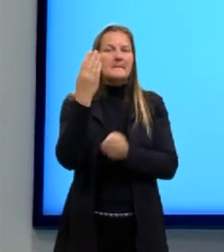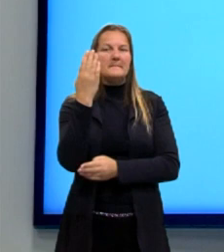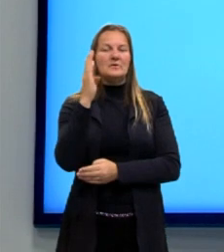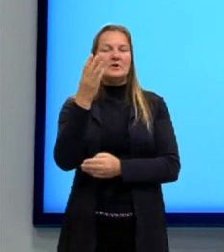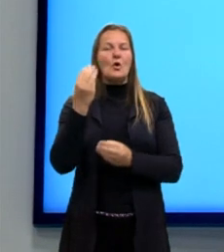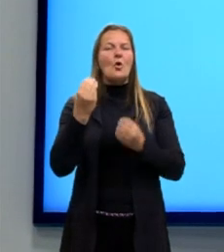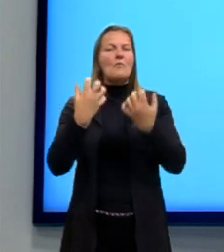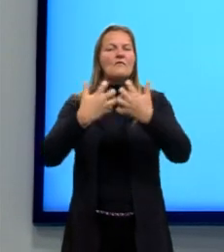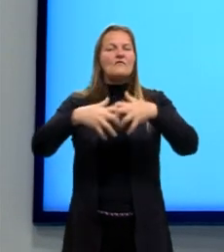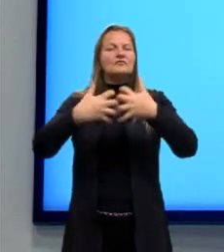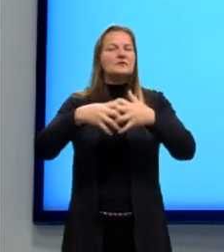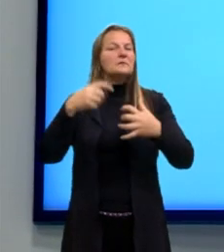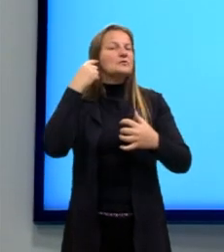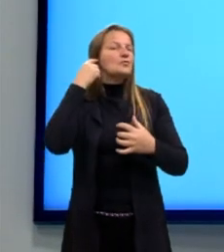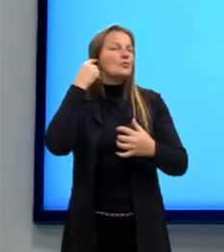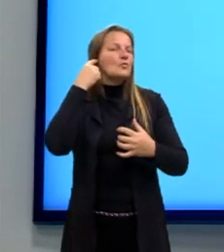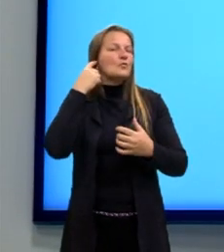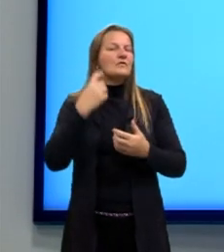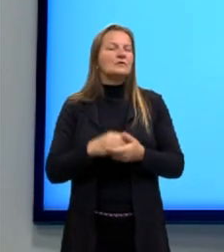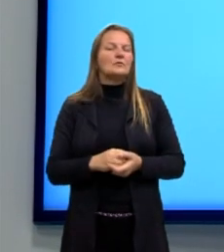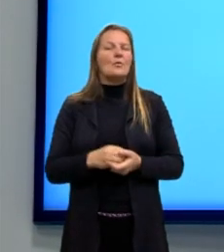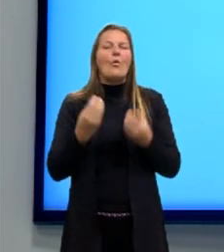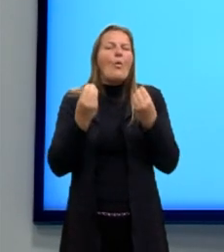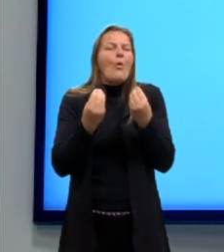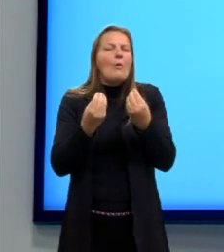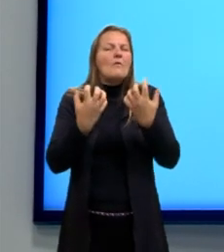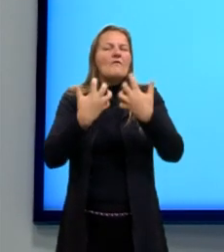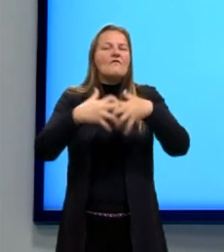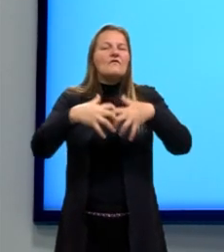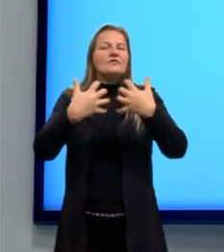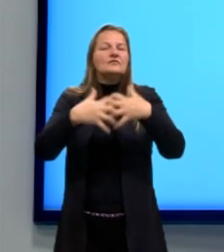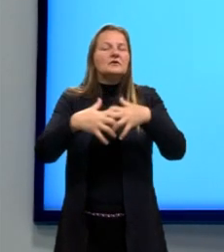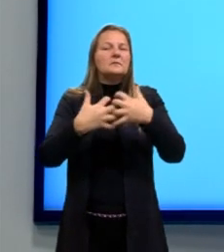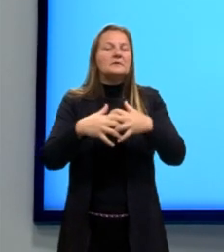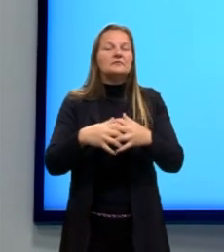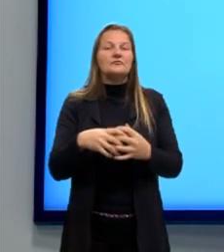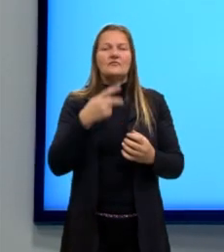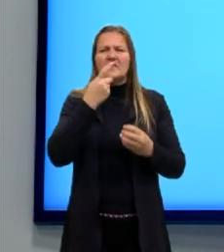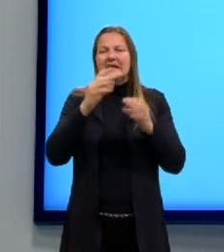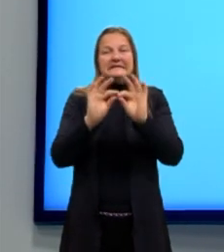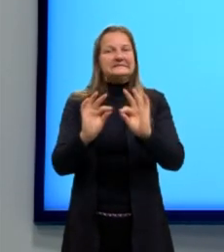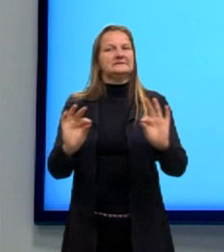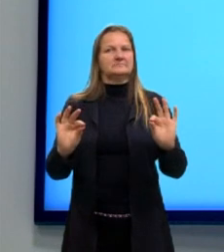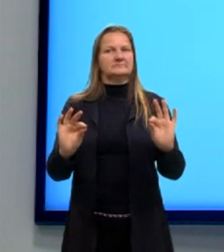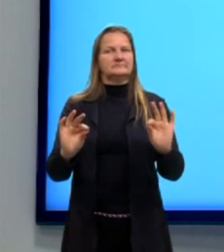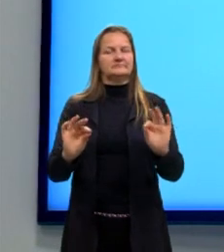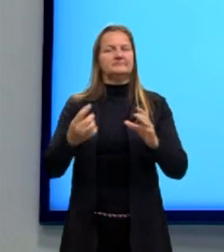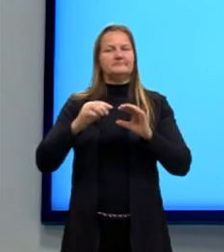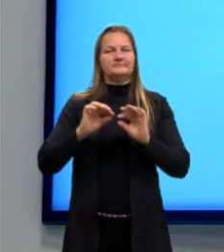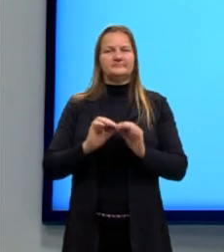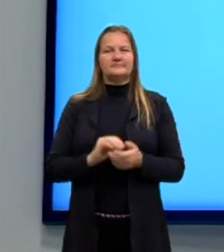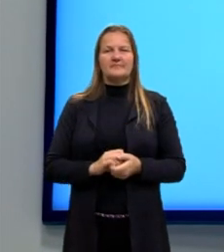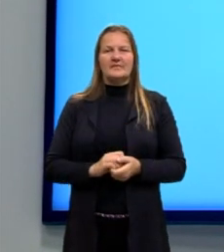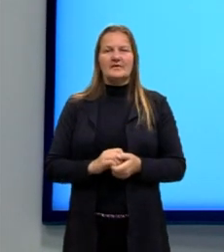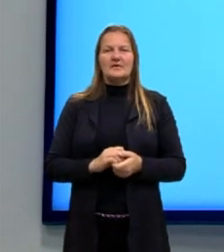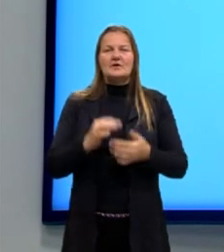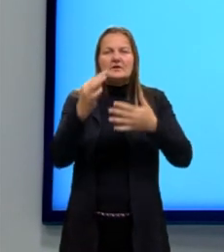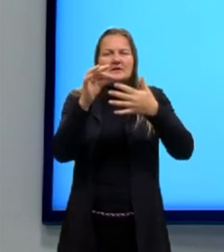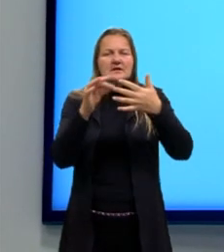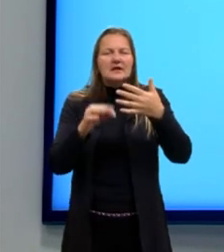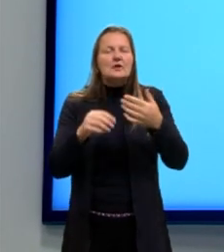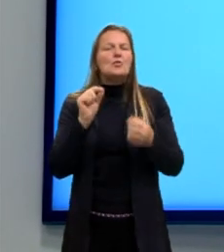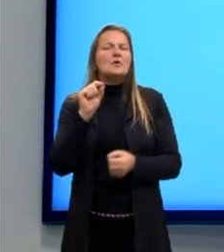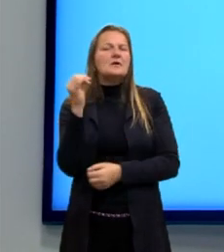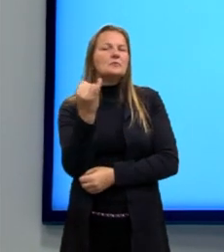como que funciona o ouvido, né? Mas a gente sempre fala de uma forma bem mais simplificada, né? O que é importante no